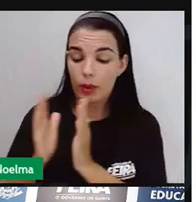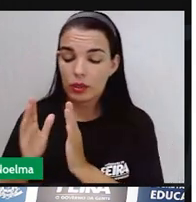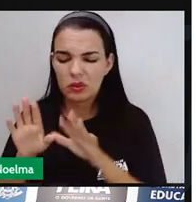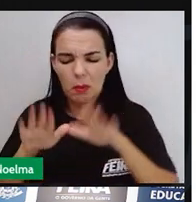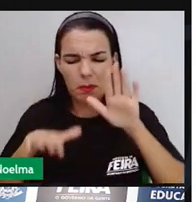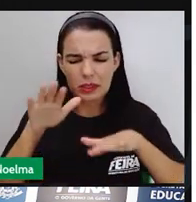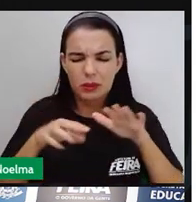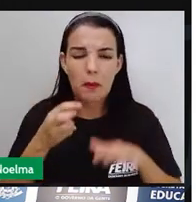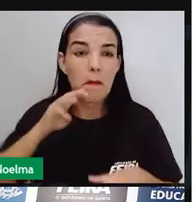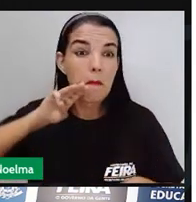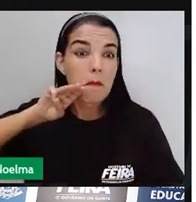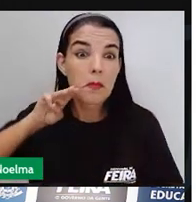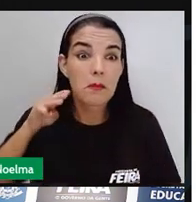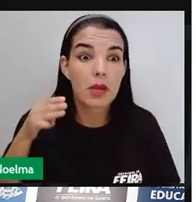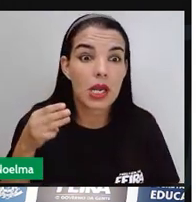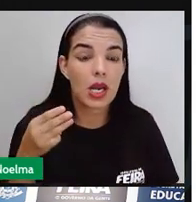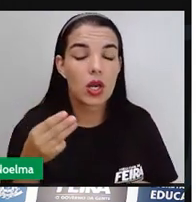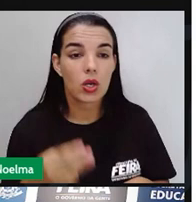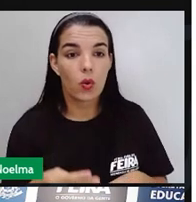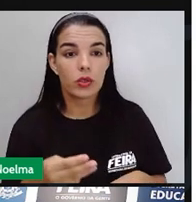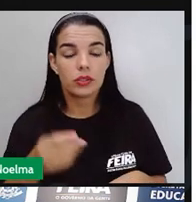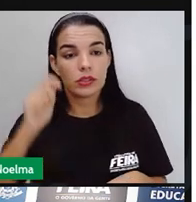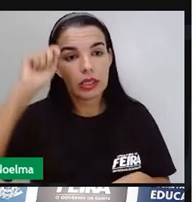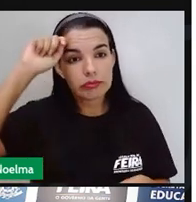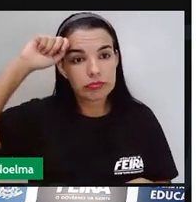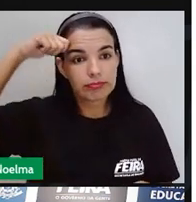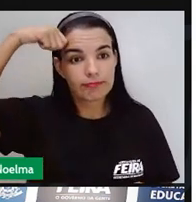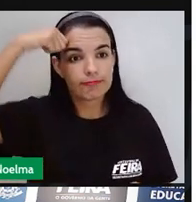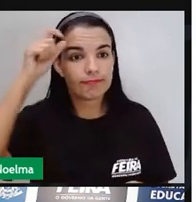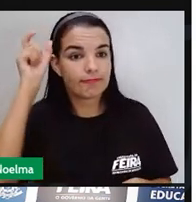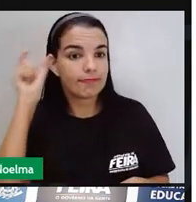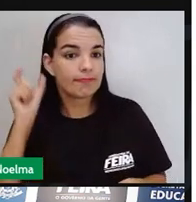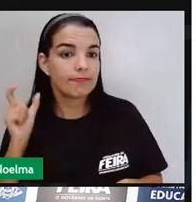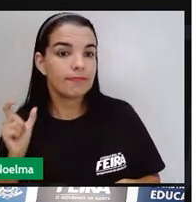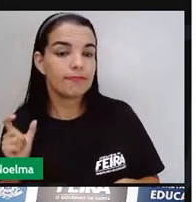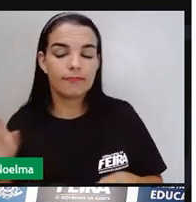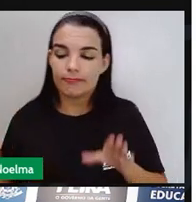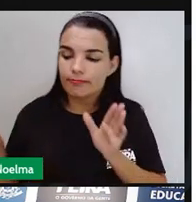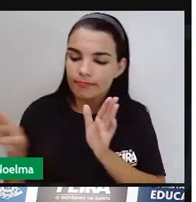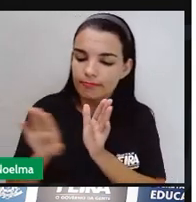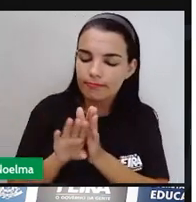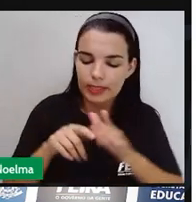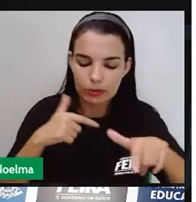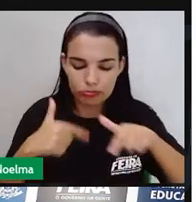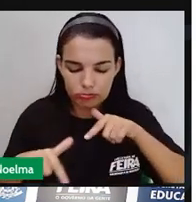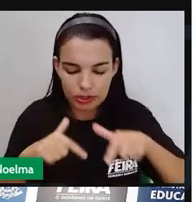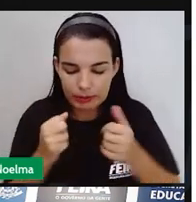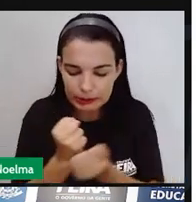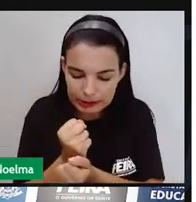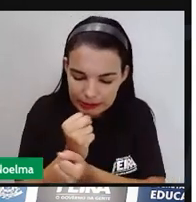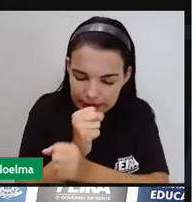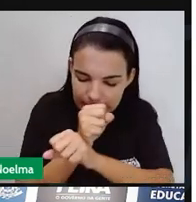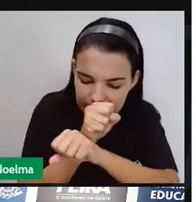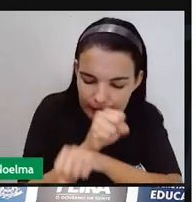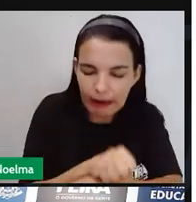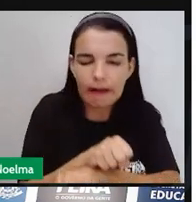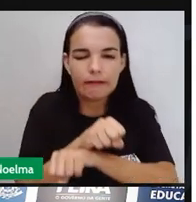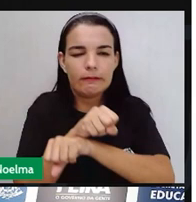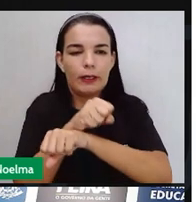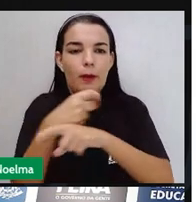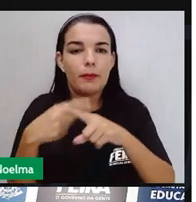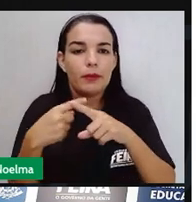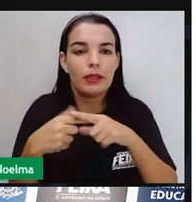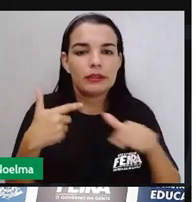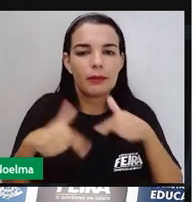no Brasil milhões de negros africanos que vieram para o trabalho escravo. Os escravos, eles trabalhavam principalmente,